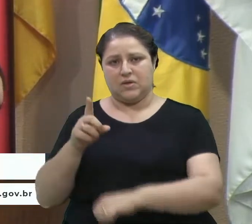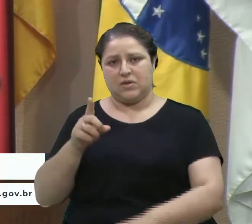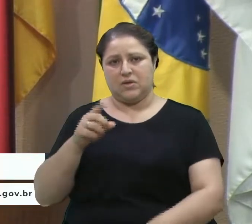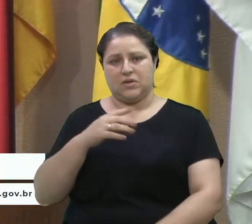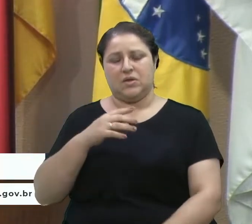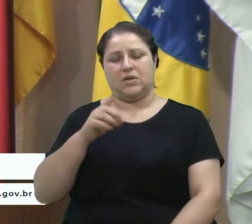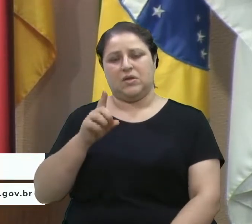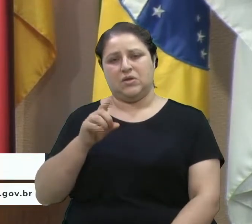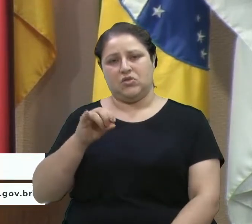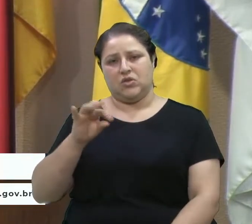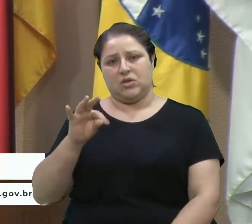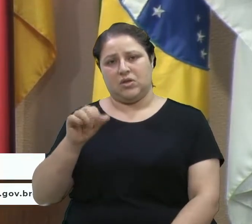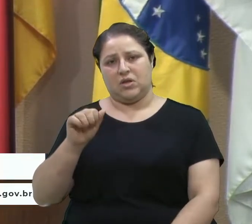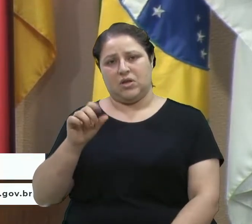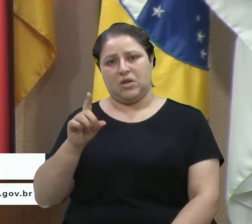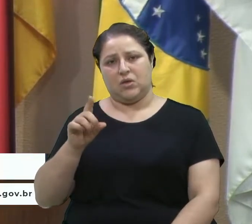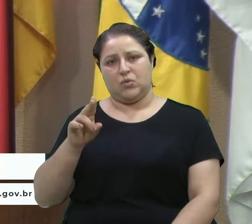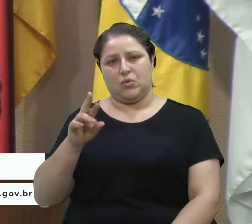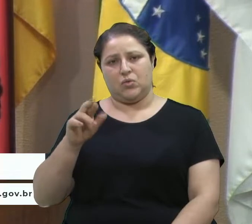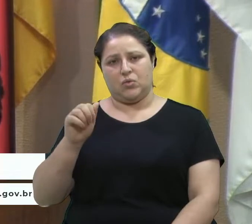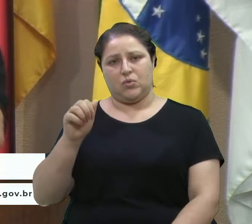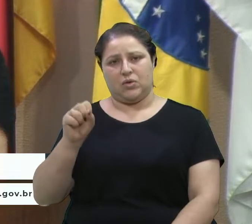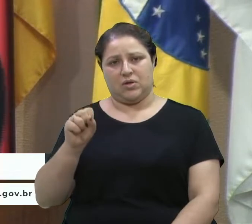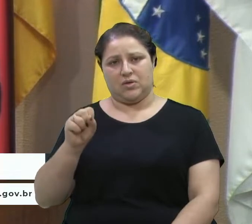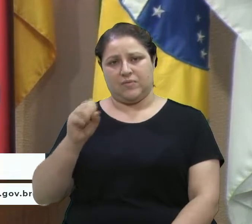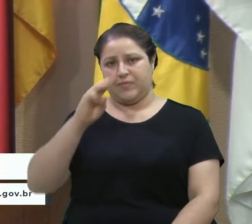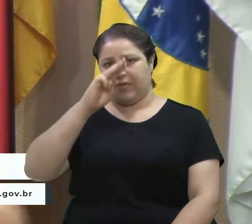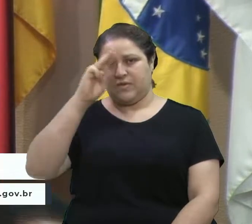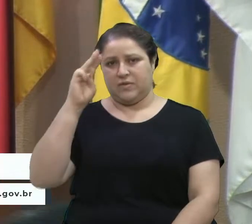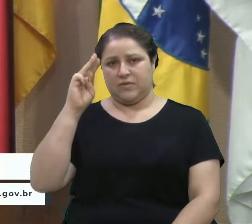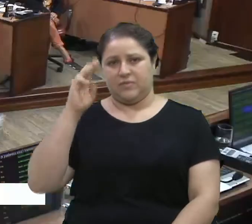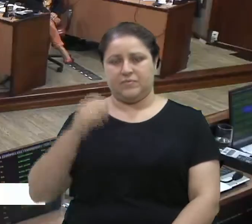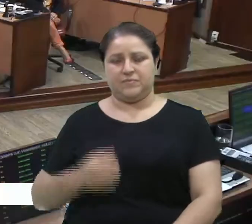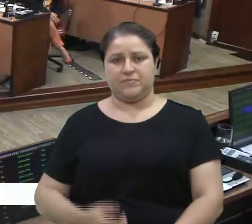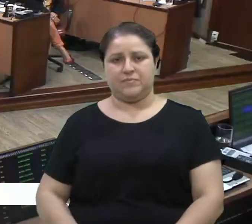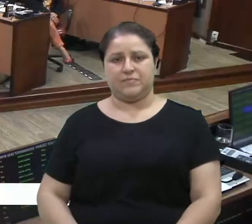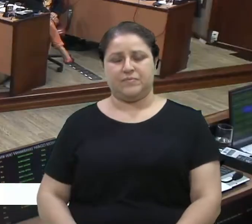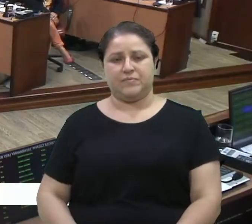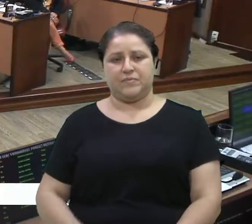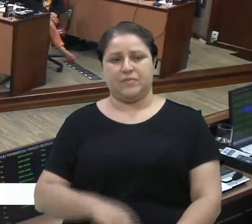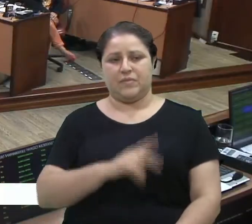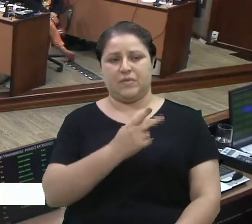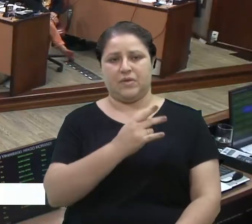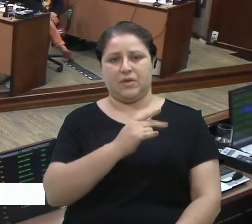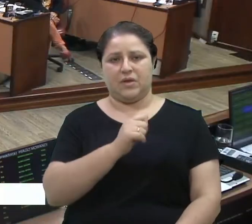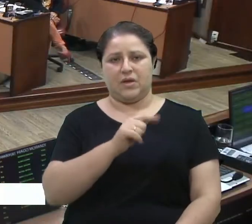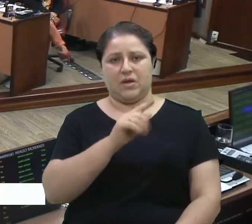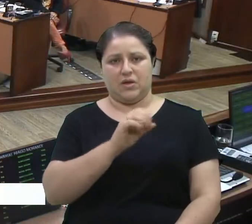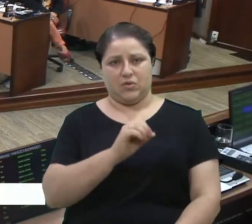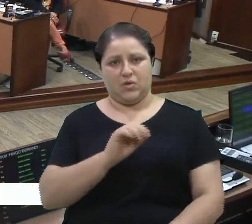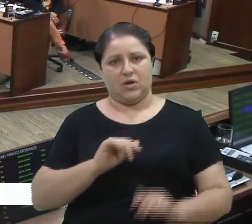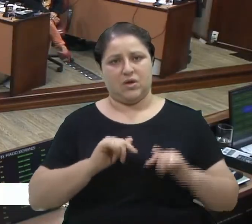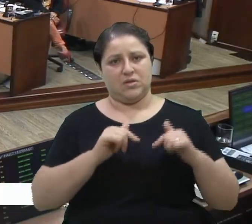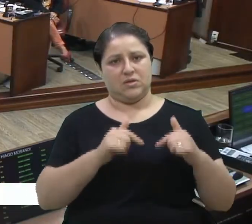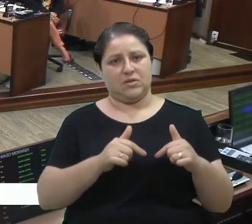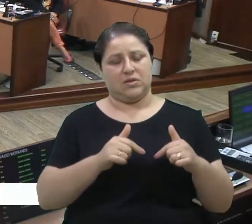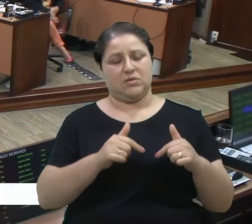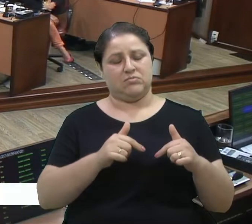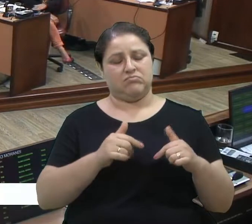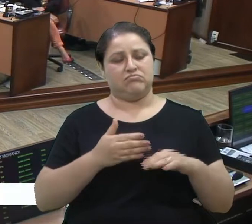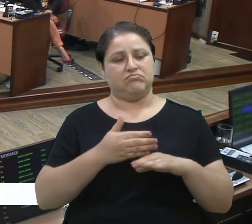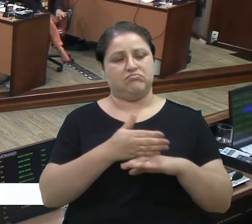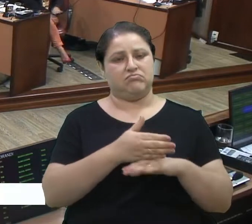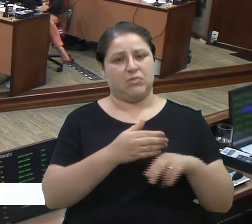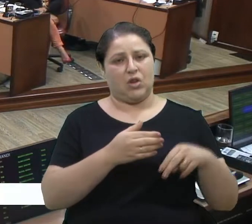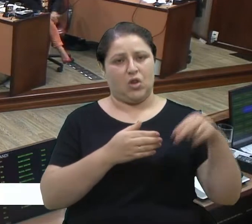O vereador Valim. Vereador Iago, parabenizo pela sua atitude nobre de fiscalizar a UPA